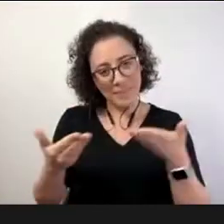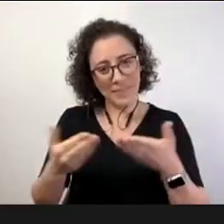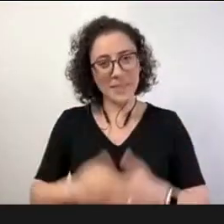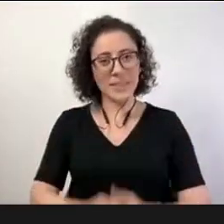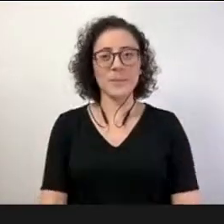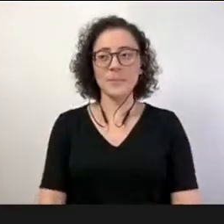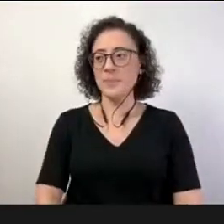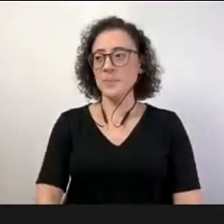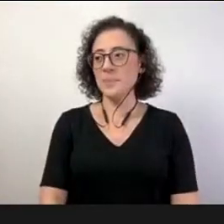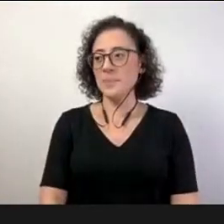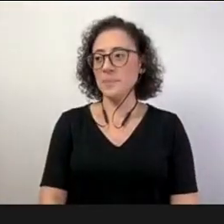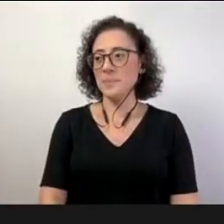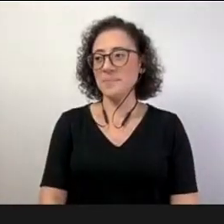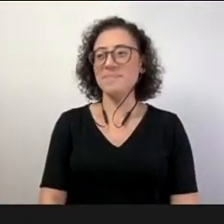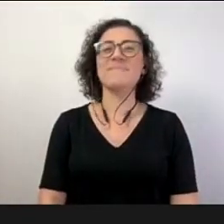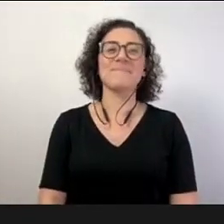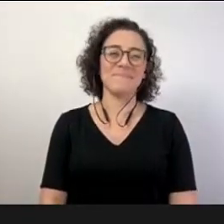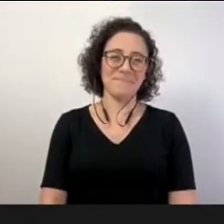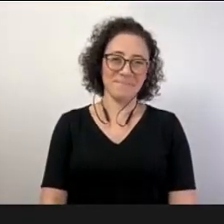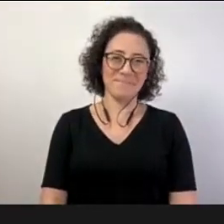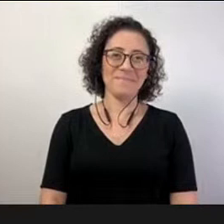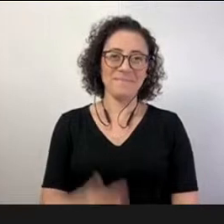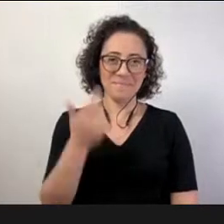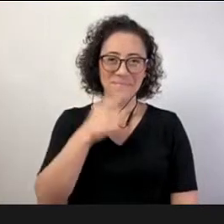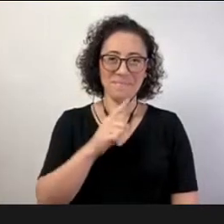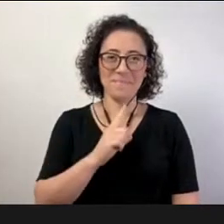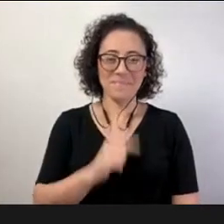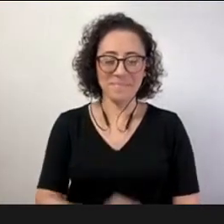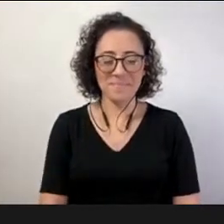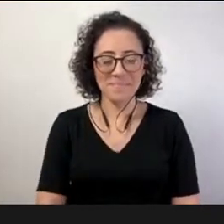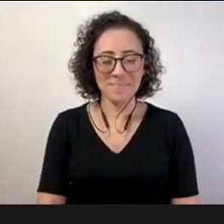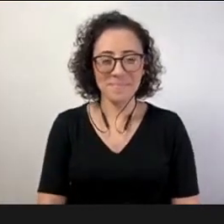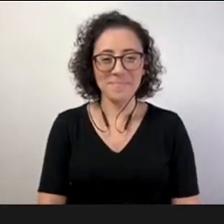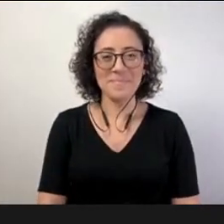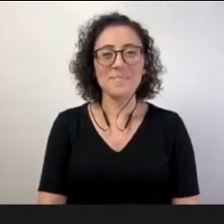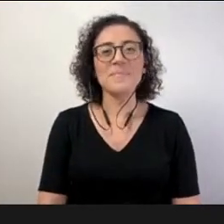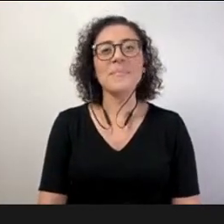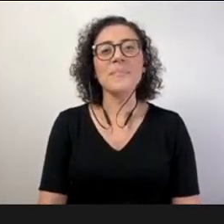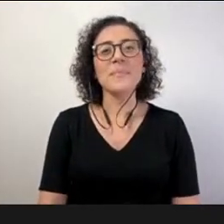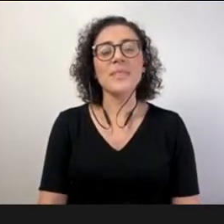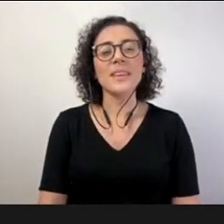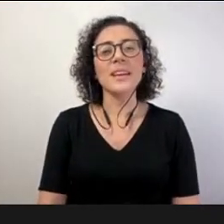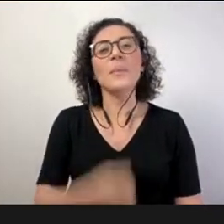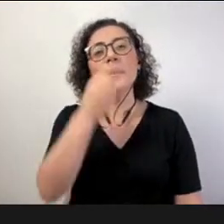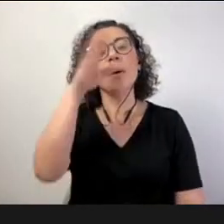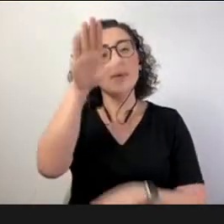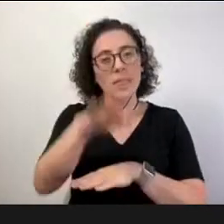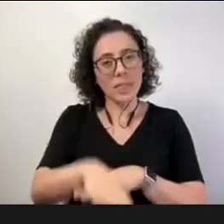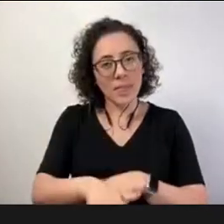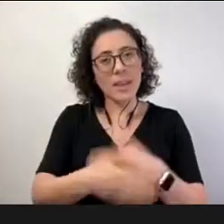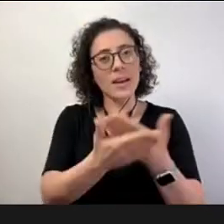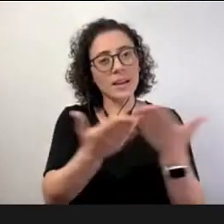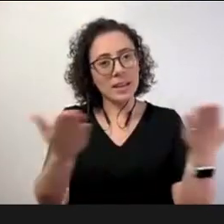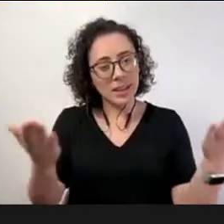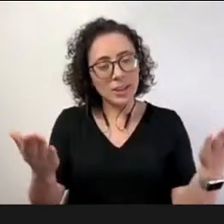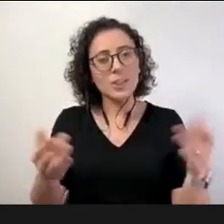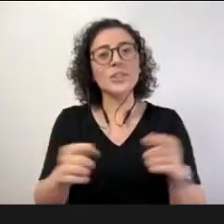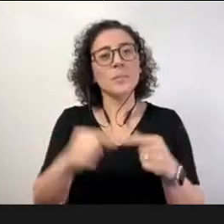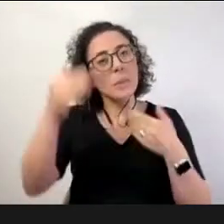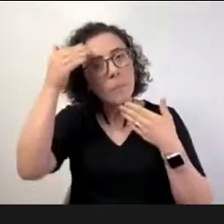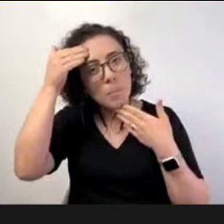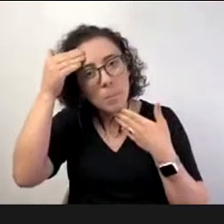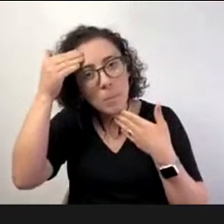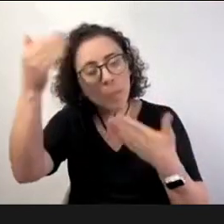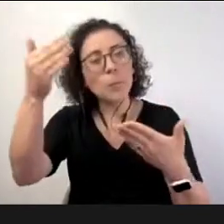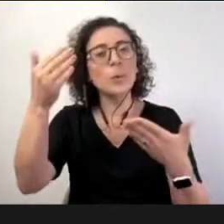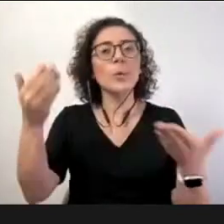Ana, o microfone está fechado. aparece aqui. Desculpa, enfim. Boa tarde. Acho que, em primeiro lugar, também agradecer a oportunidade